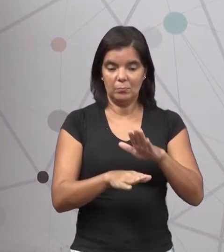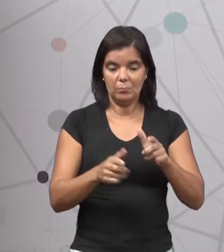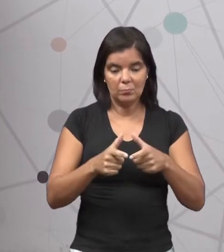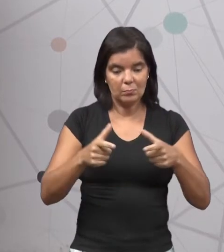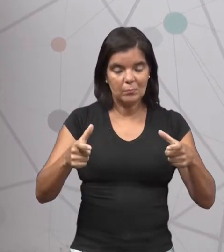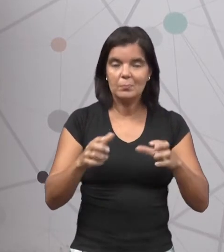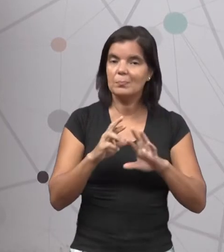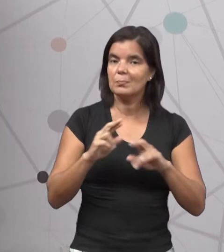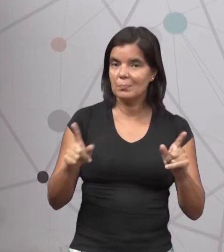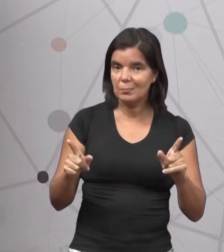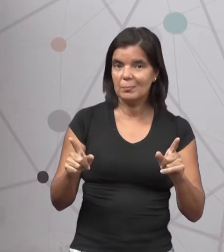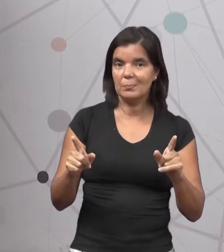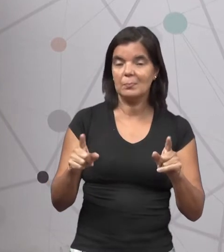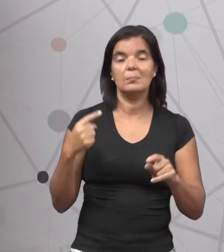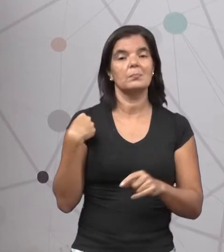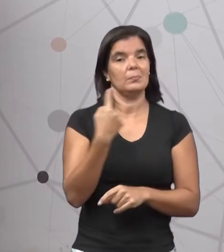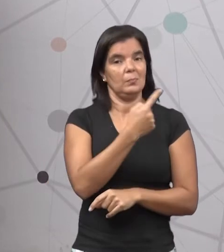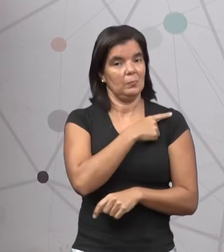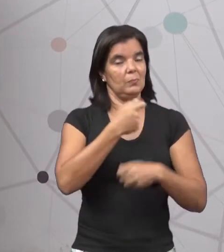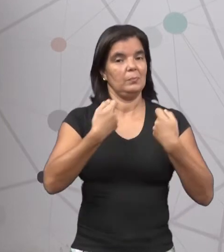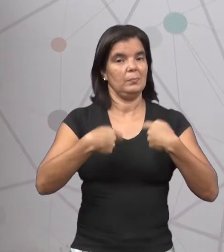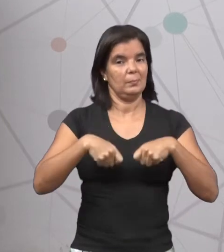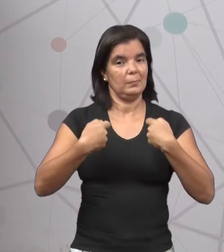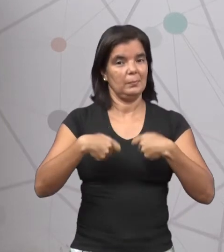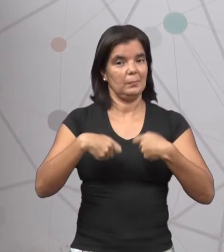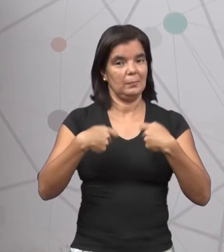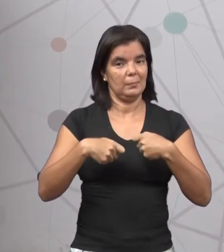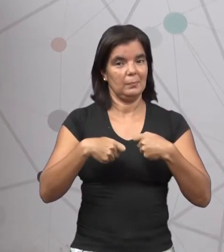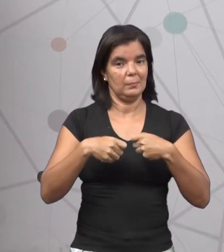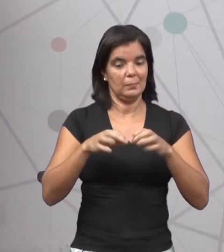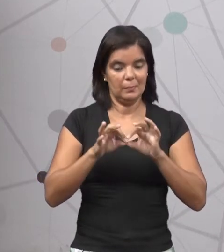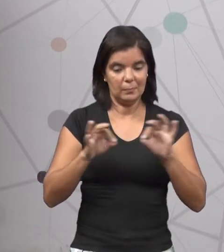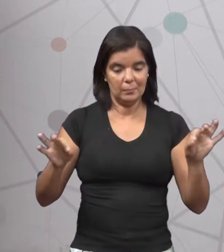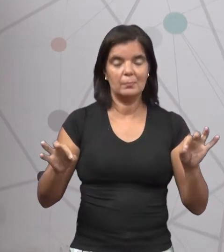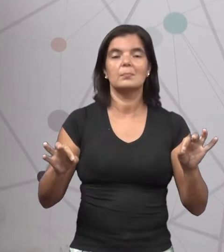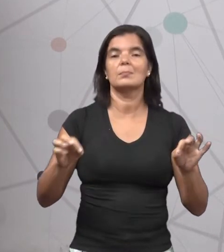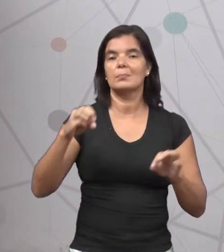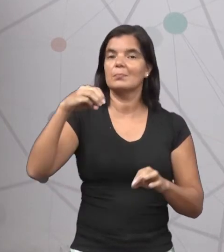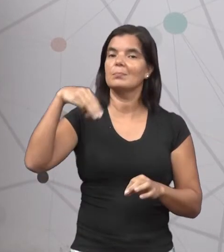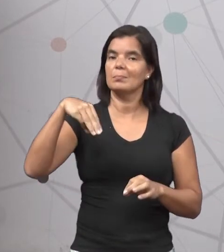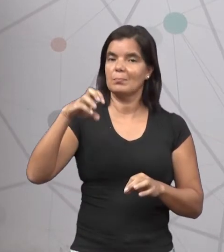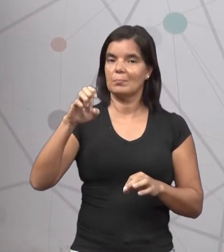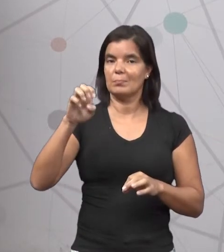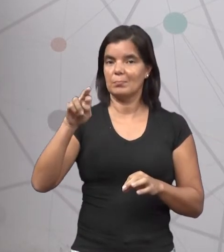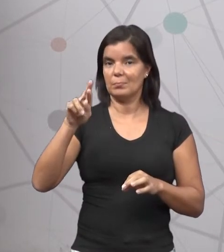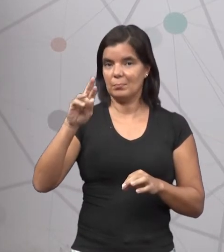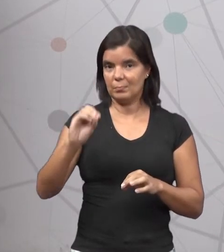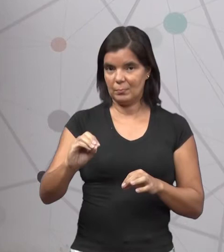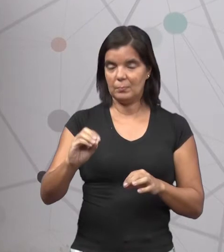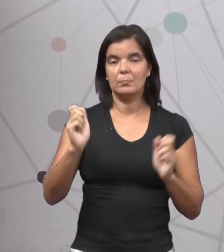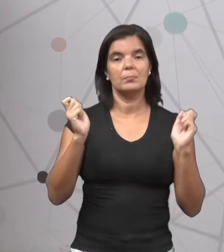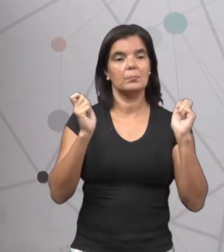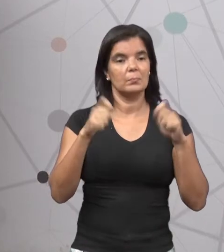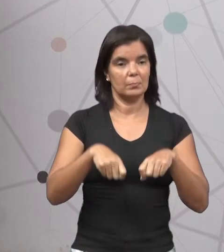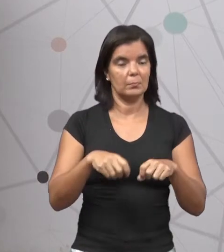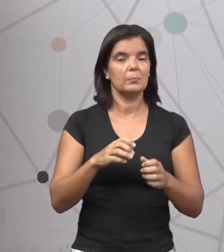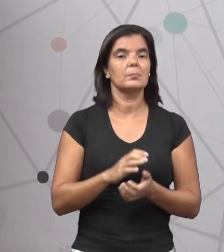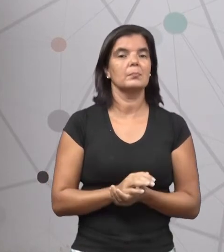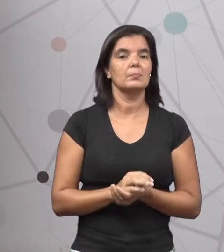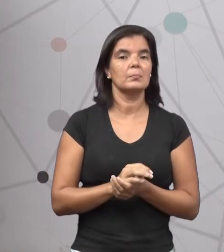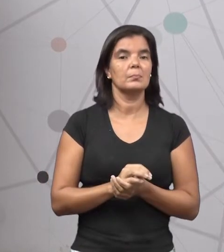tamanhos diferentes Nós precisamos Medir pelo metro Para que pudéssemos